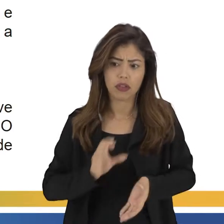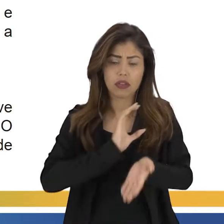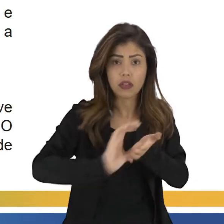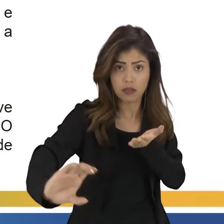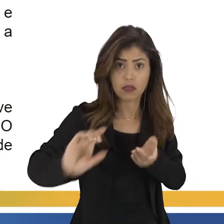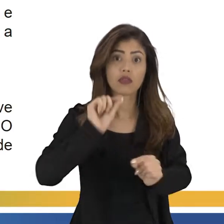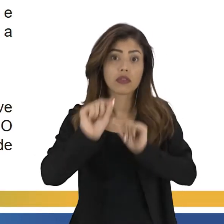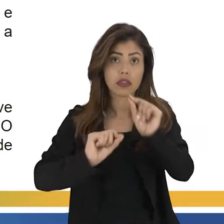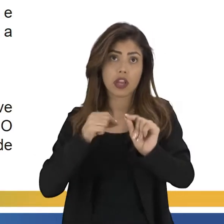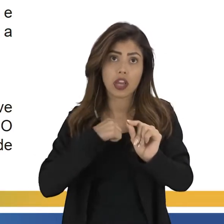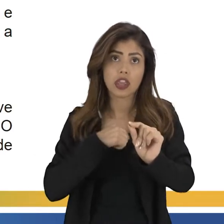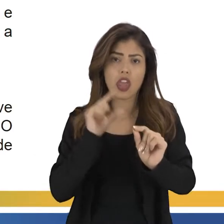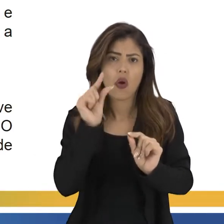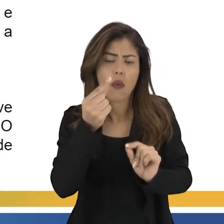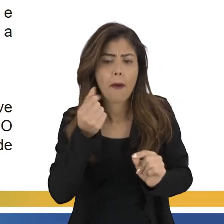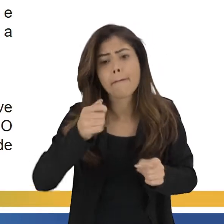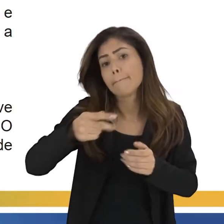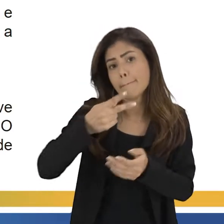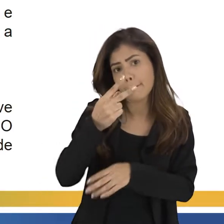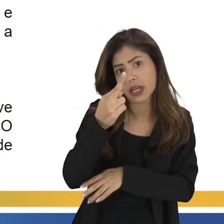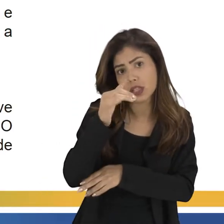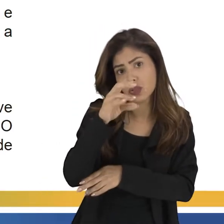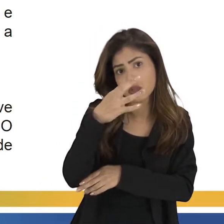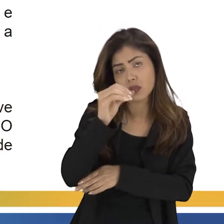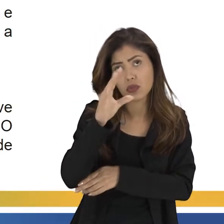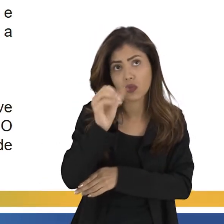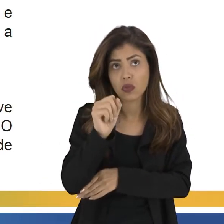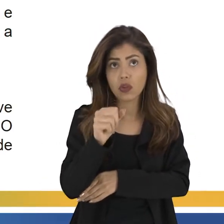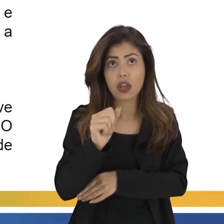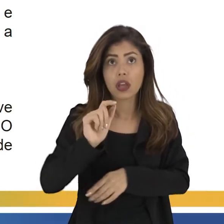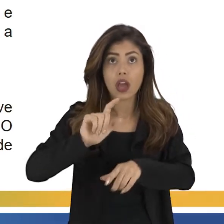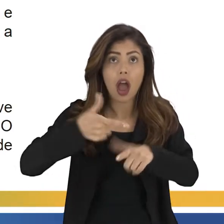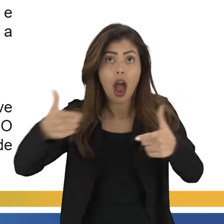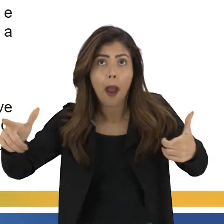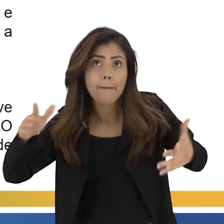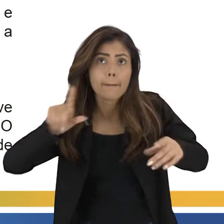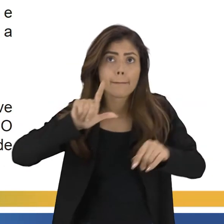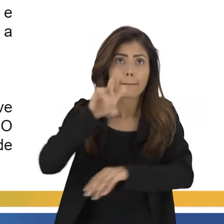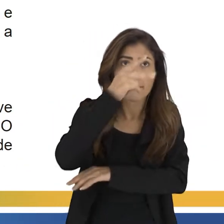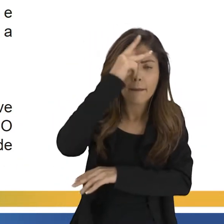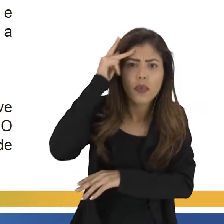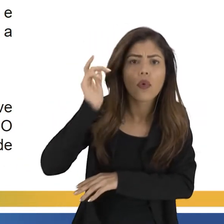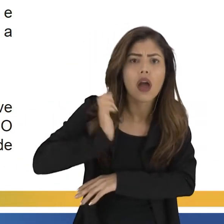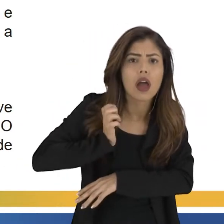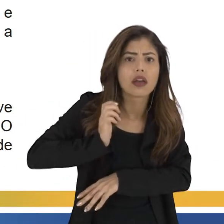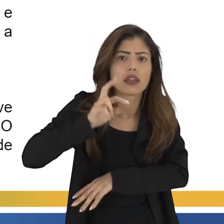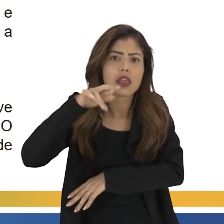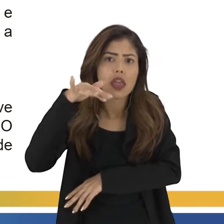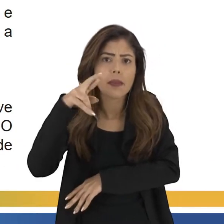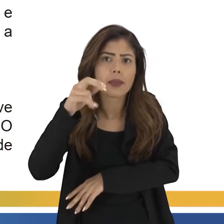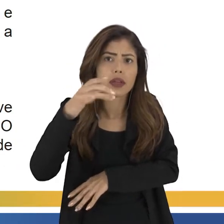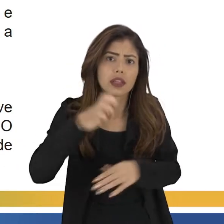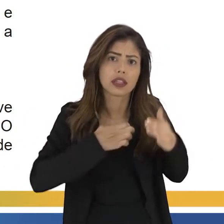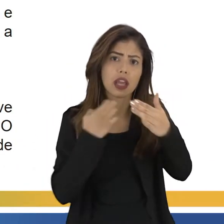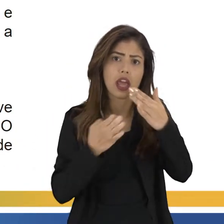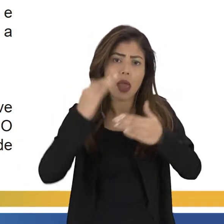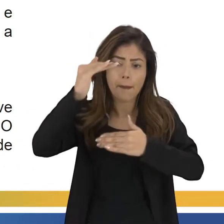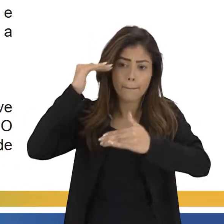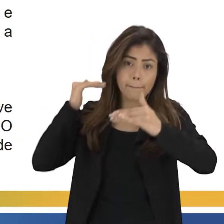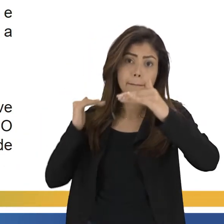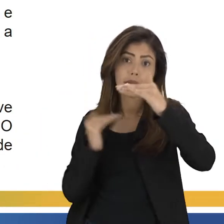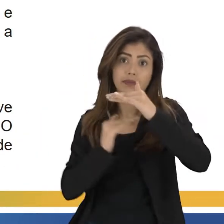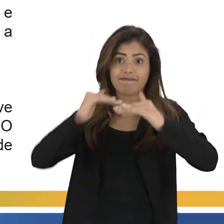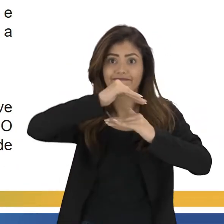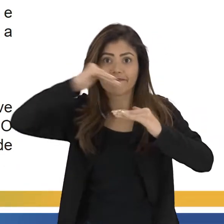gente vai ter, vai ter, então, os preços, né? E a margem de lucro dos empresários e agricultores, elas baixaram